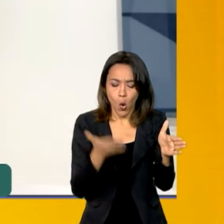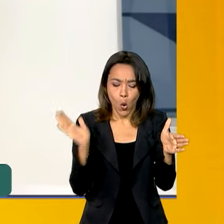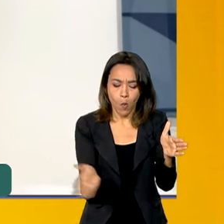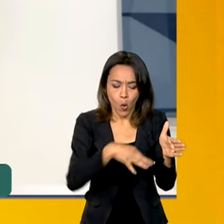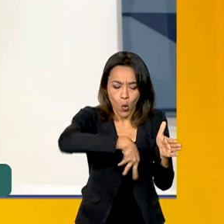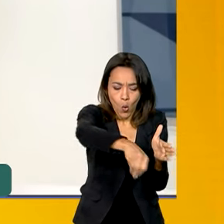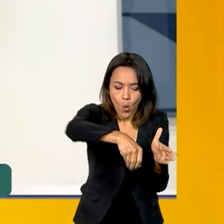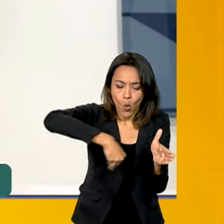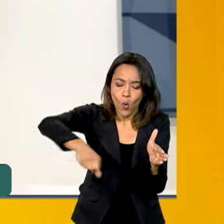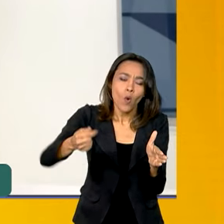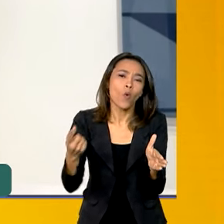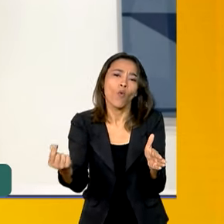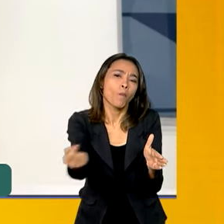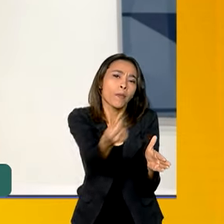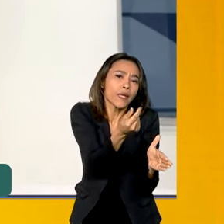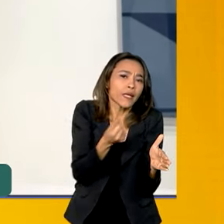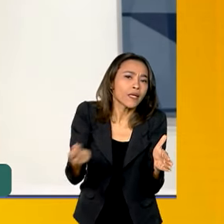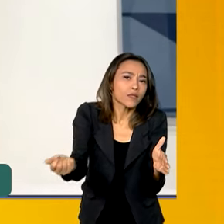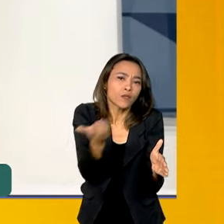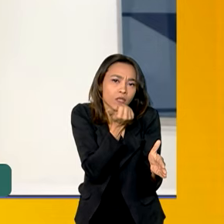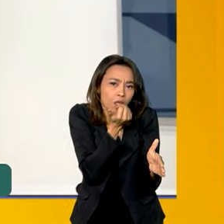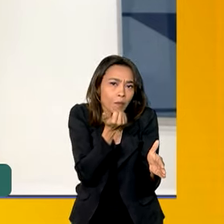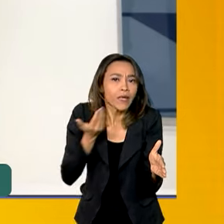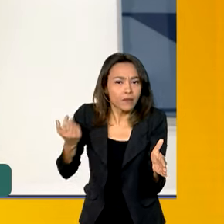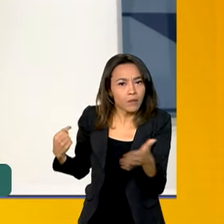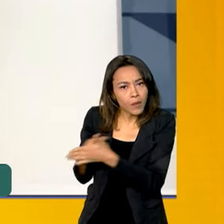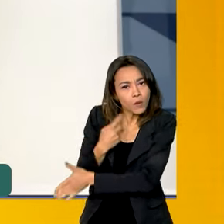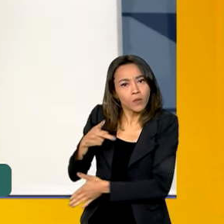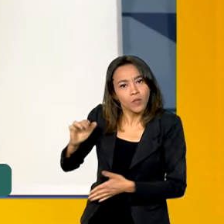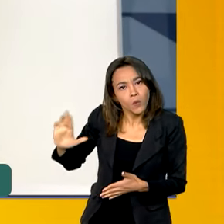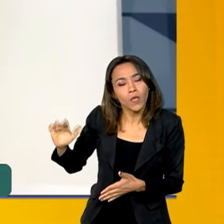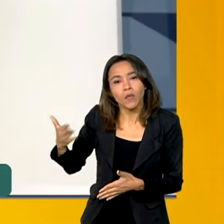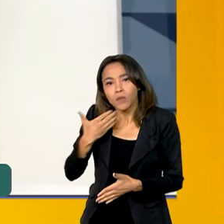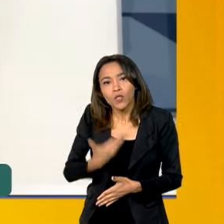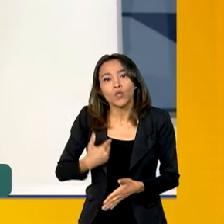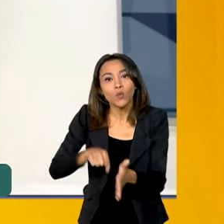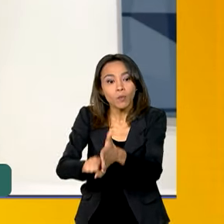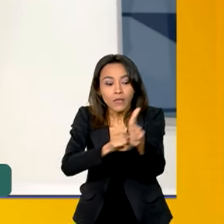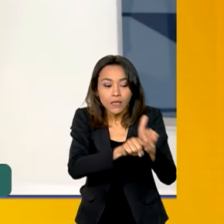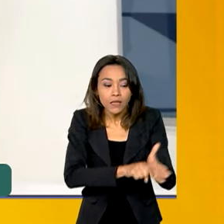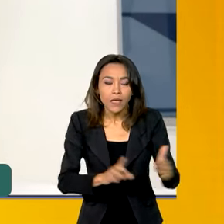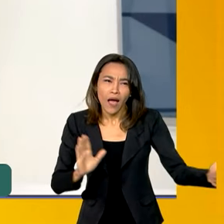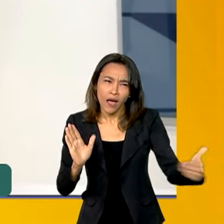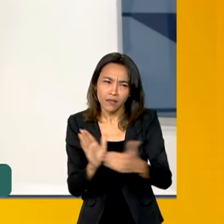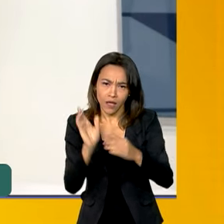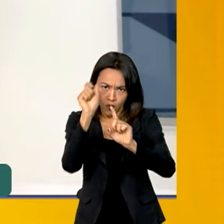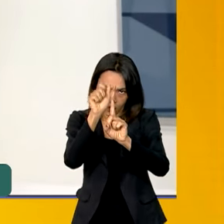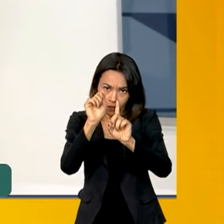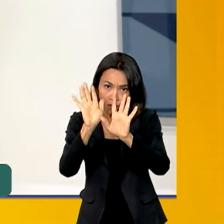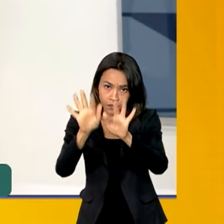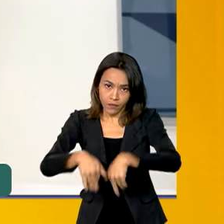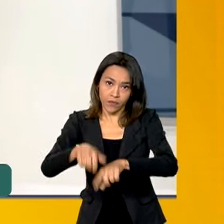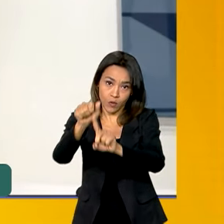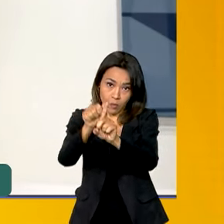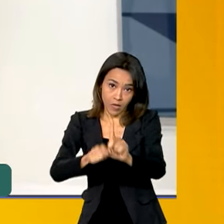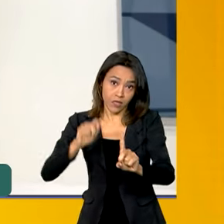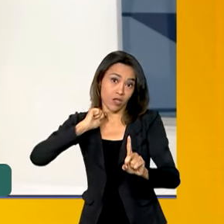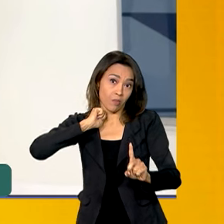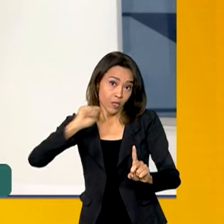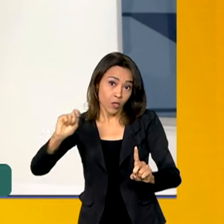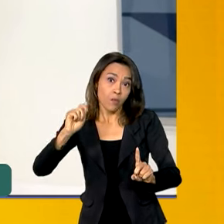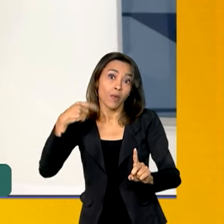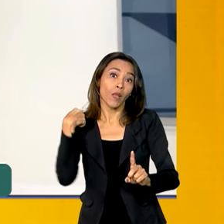como é que estava o preço dos alimentos, e ele nos determinou que fizesse-nos um estudo. E nos deu um prazo até o final do mês de abril para acompanhar o